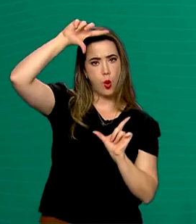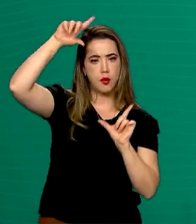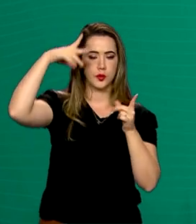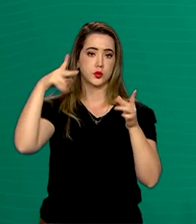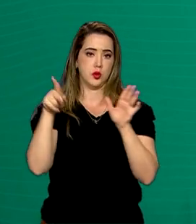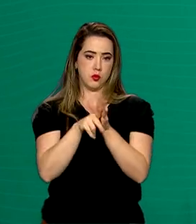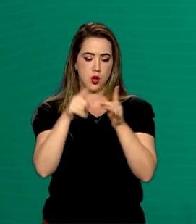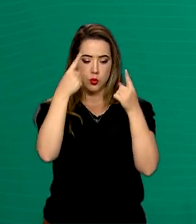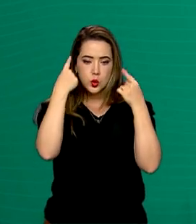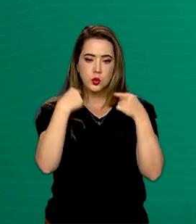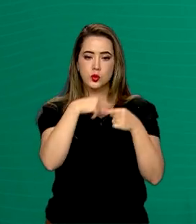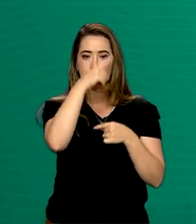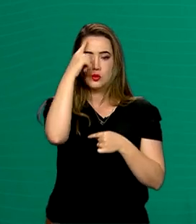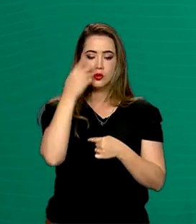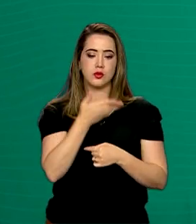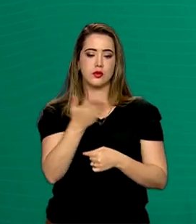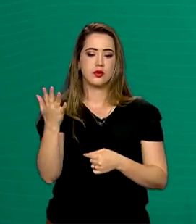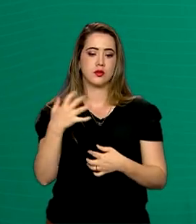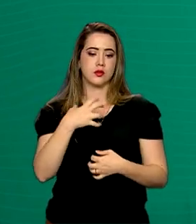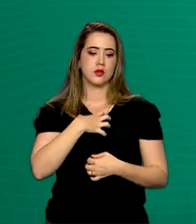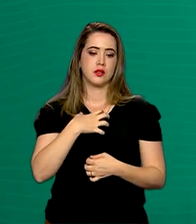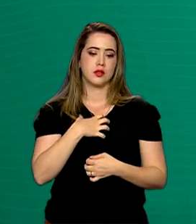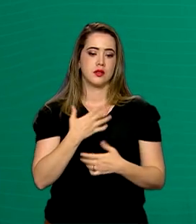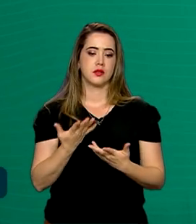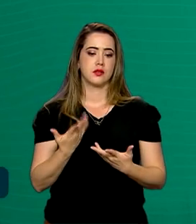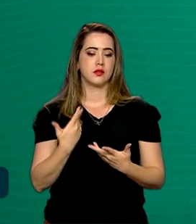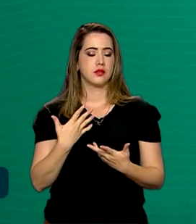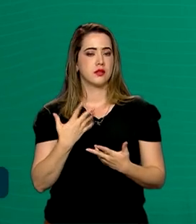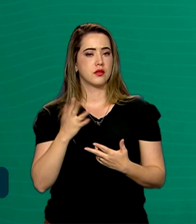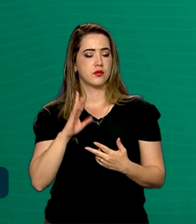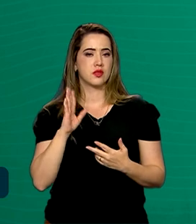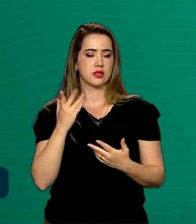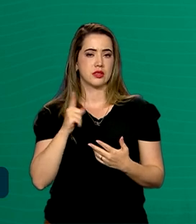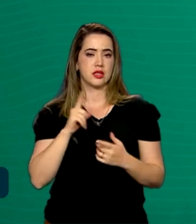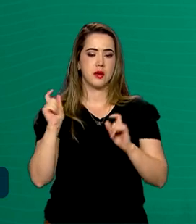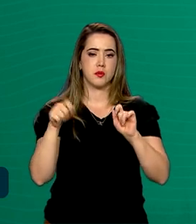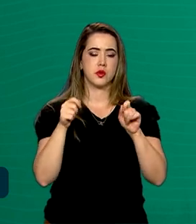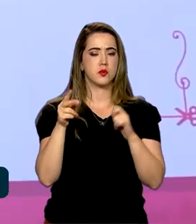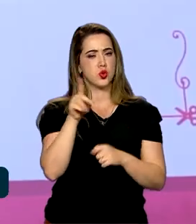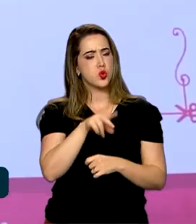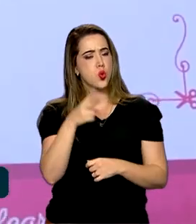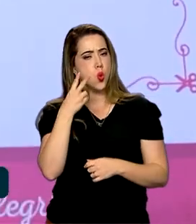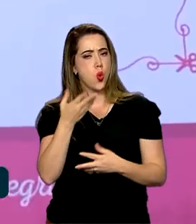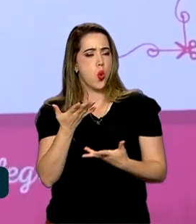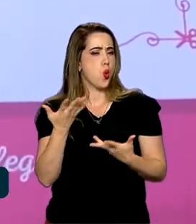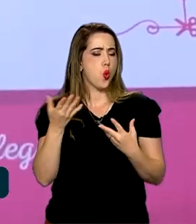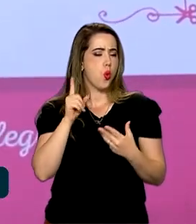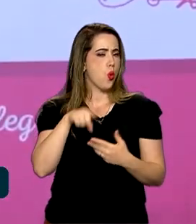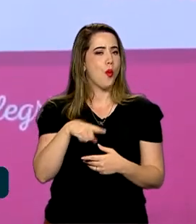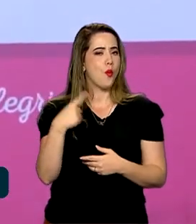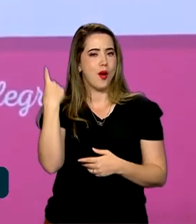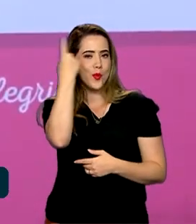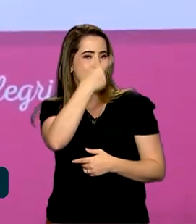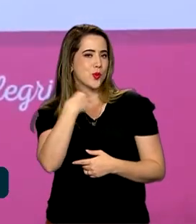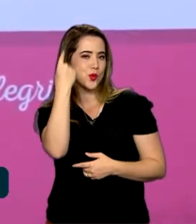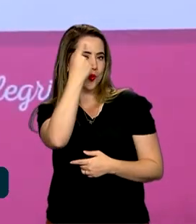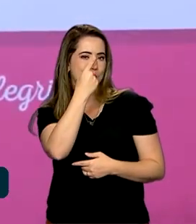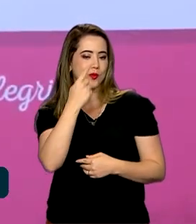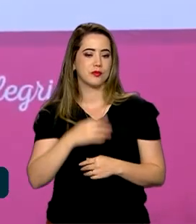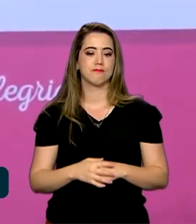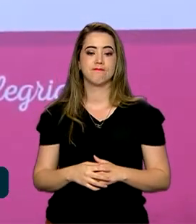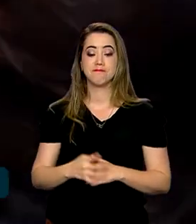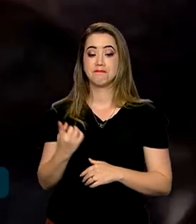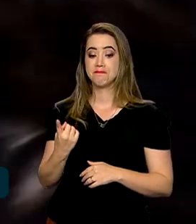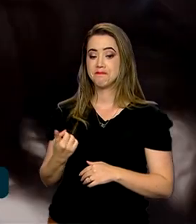você tenha uma referência de como você é. A ONG Cabelegria, com